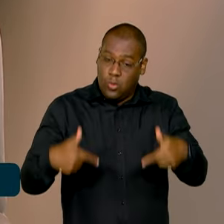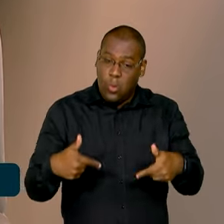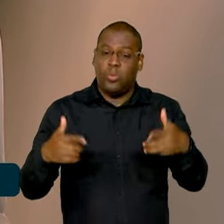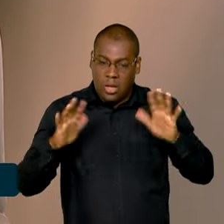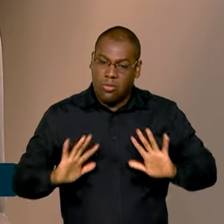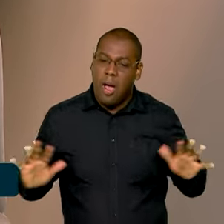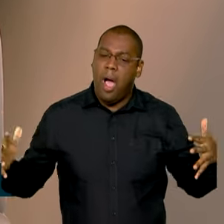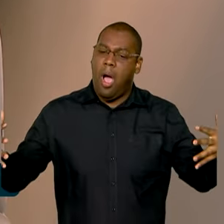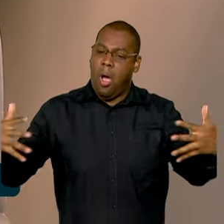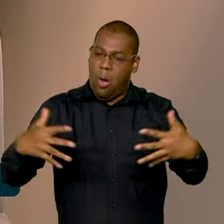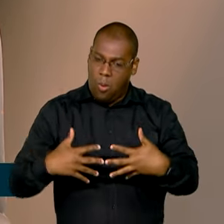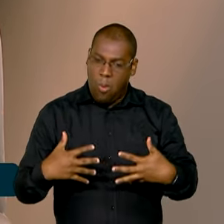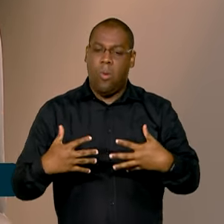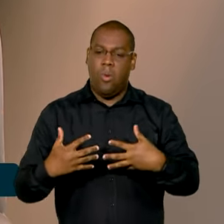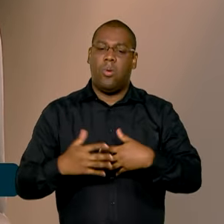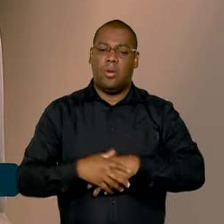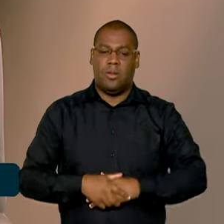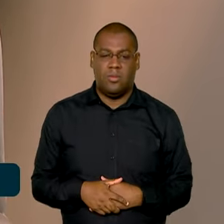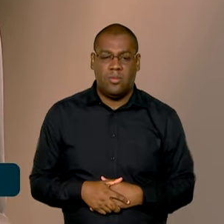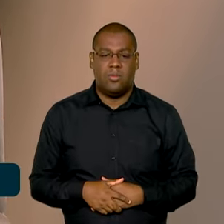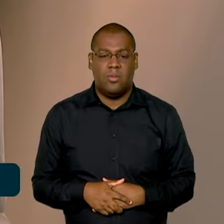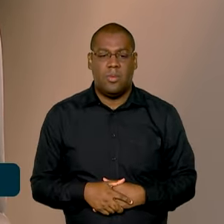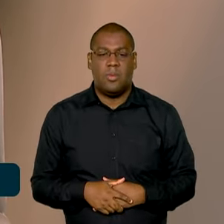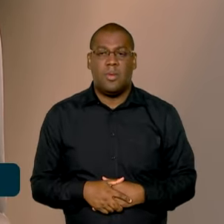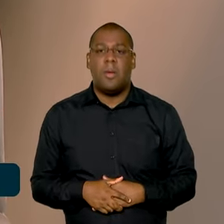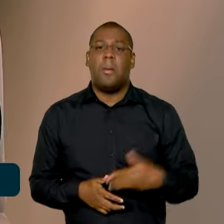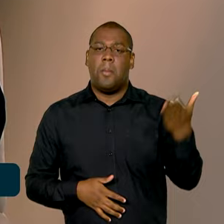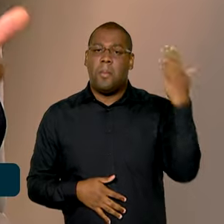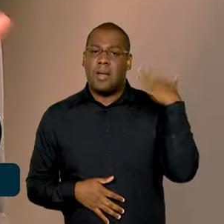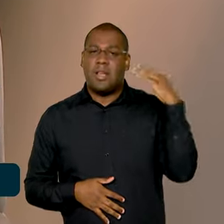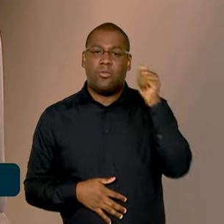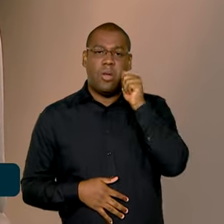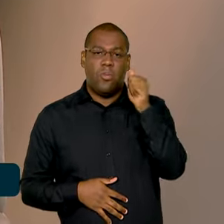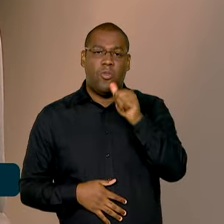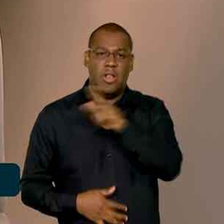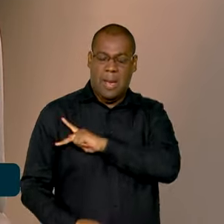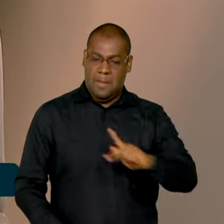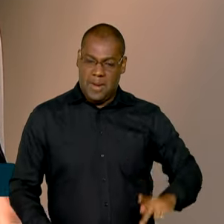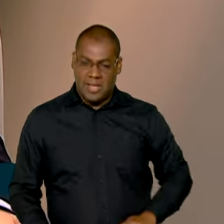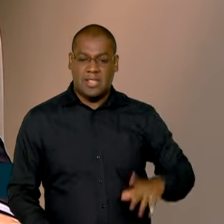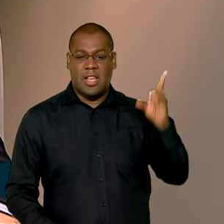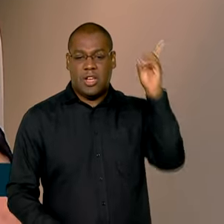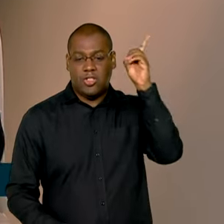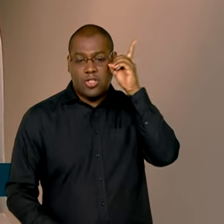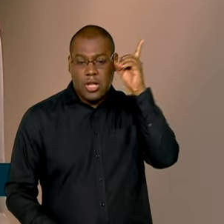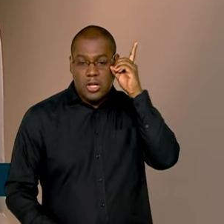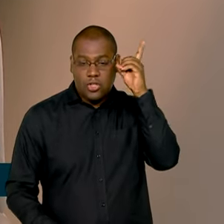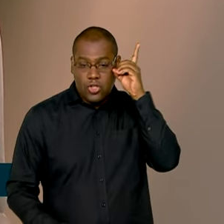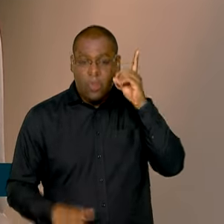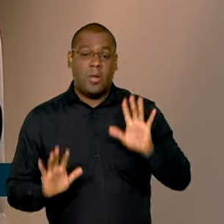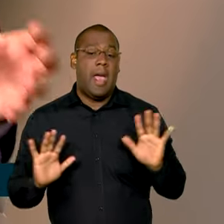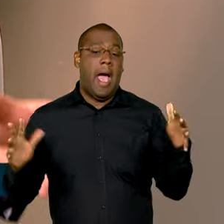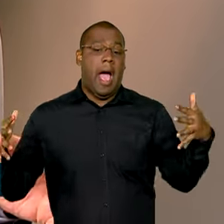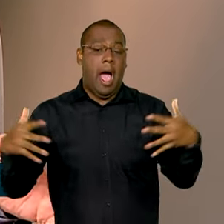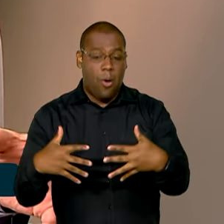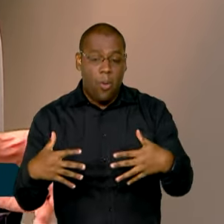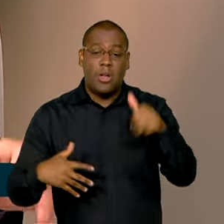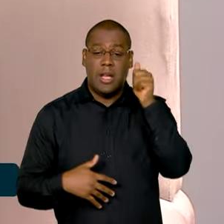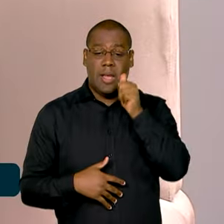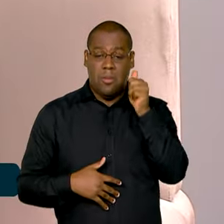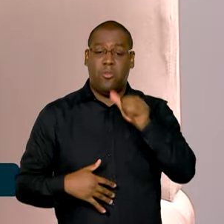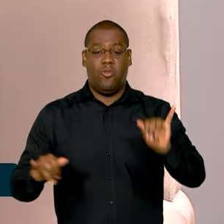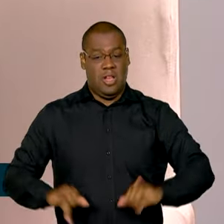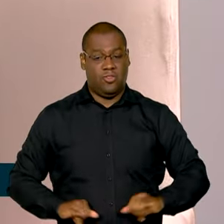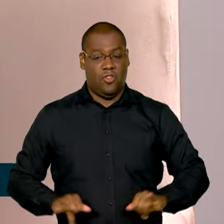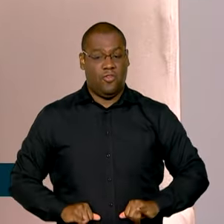pessoas, do mesmo jeito que nós fizemos ainda no governo da presidente Dilma, com as mulheres que sofriam violência, e o Instituto Maria da Penha, em parceria com a